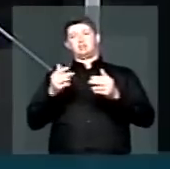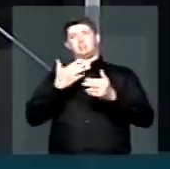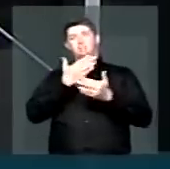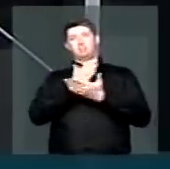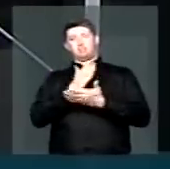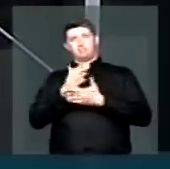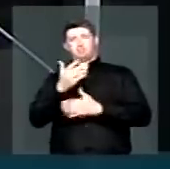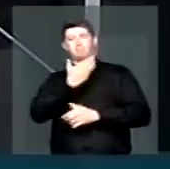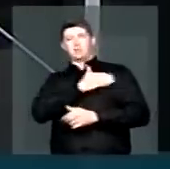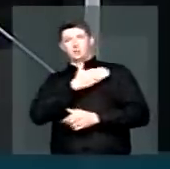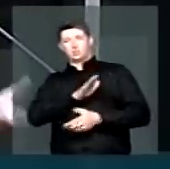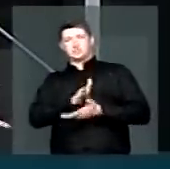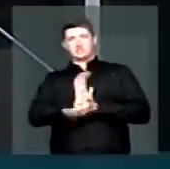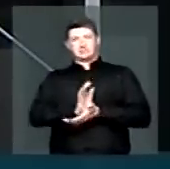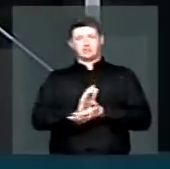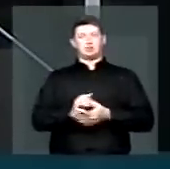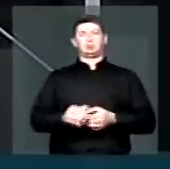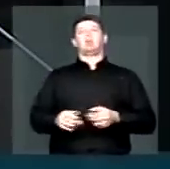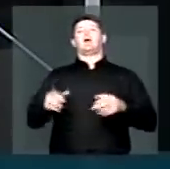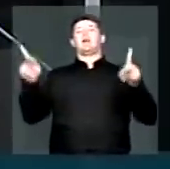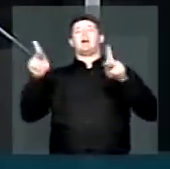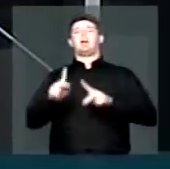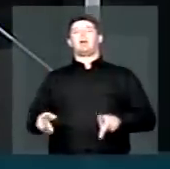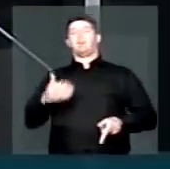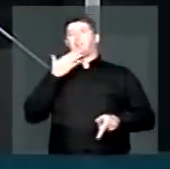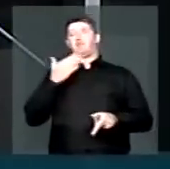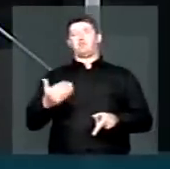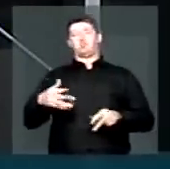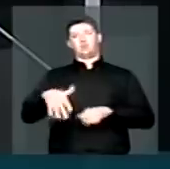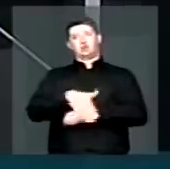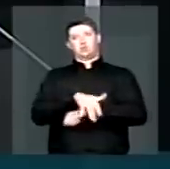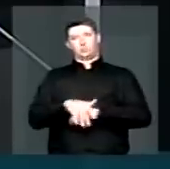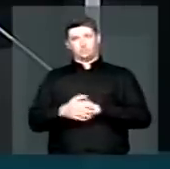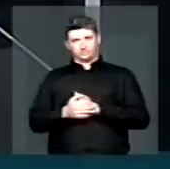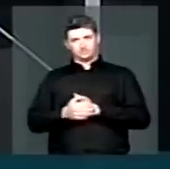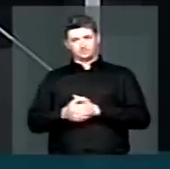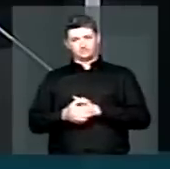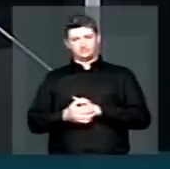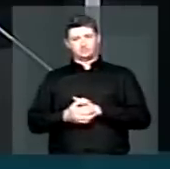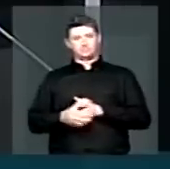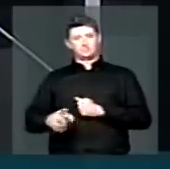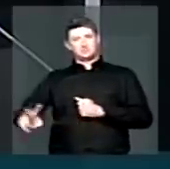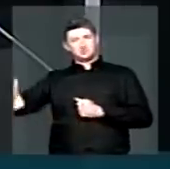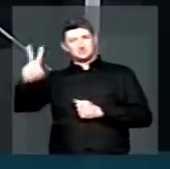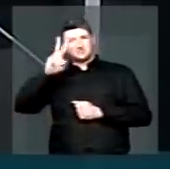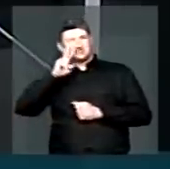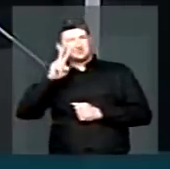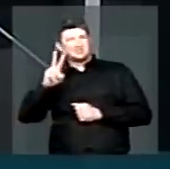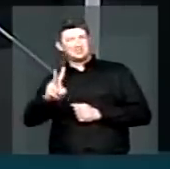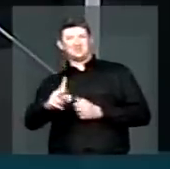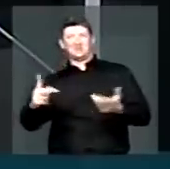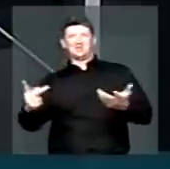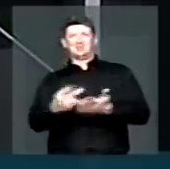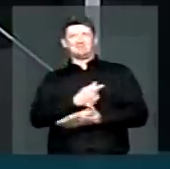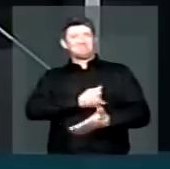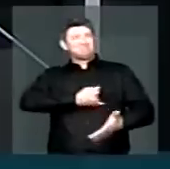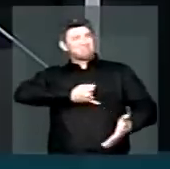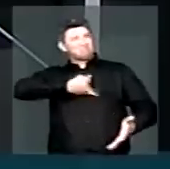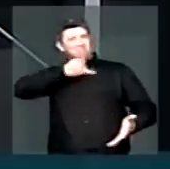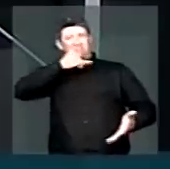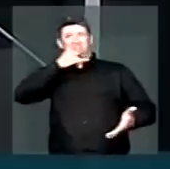suas. O que nos motivou foi ver aquela dramática tragédia